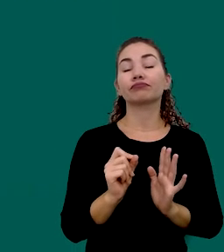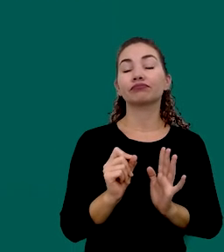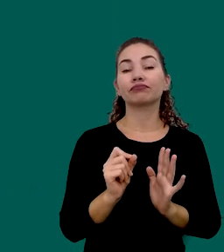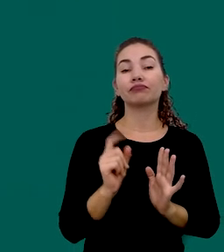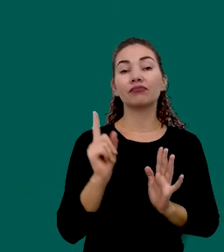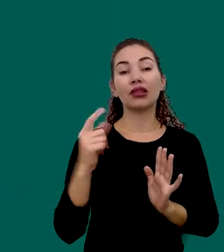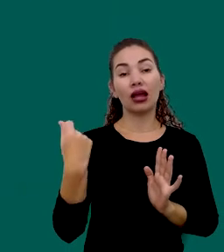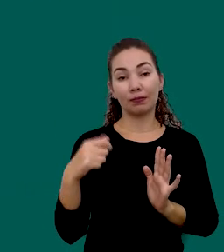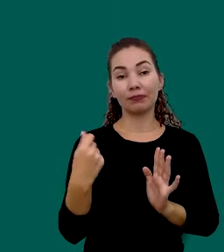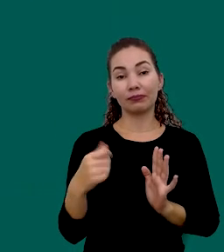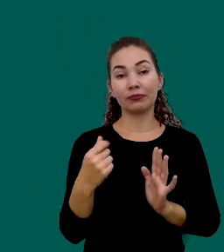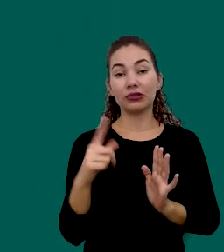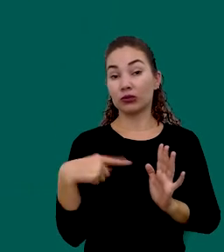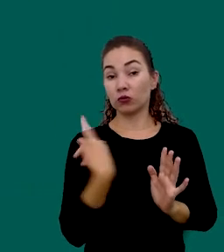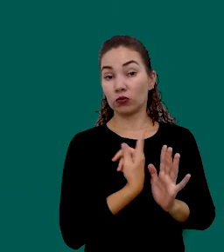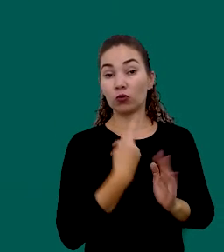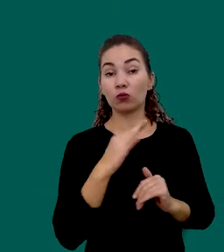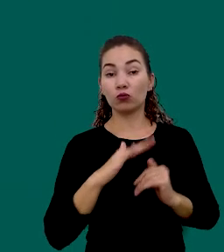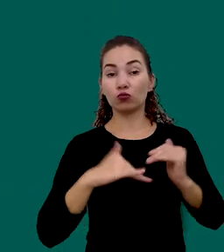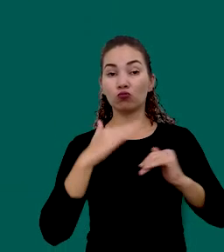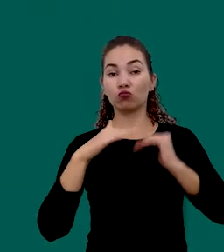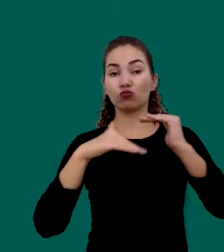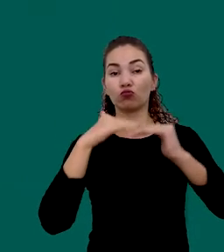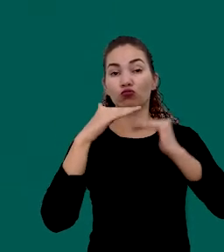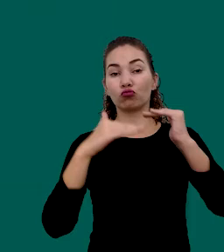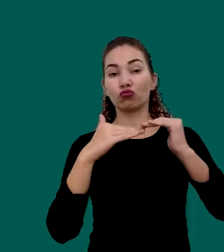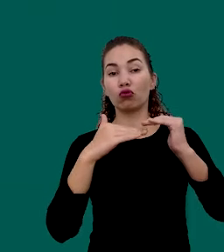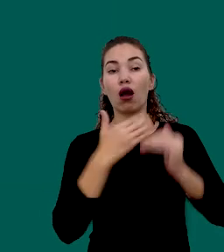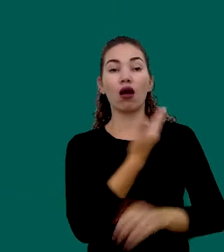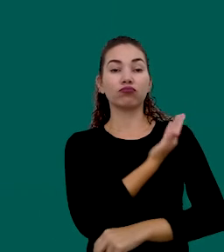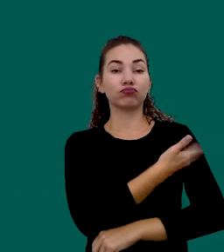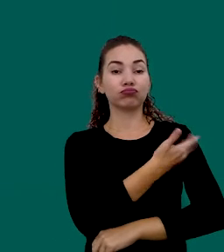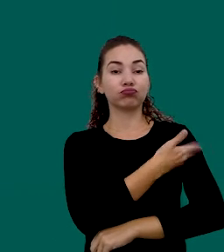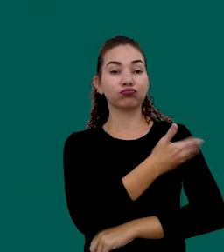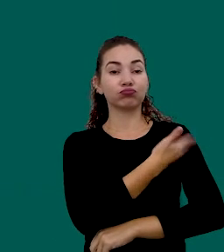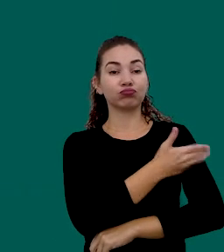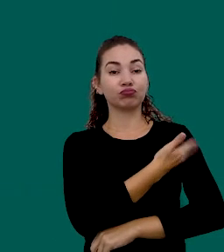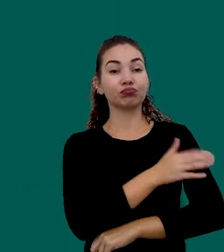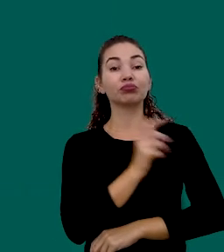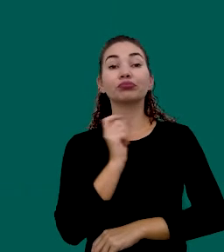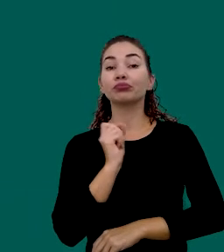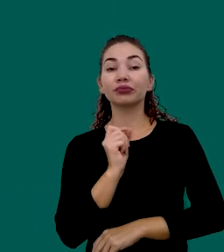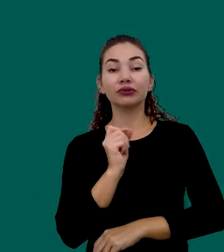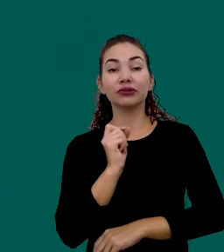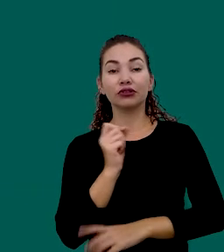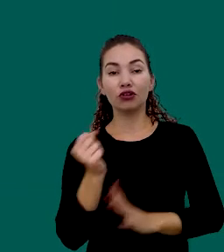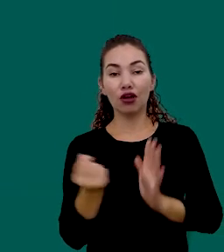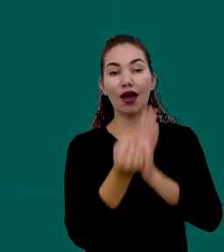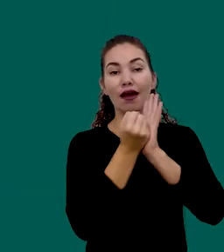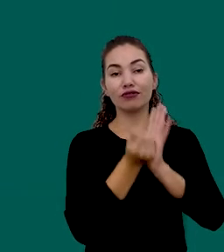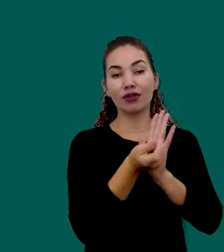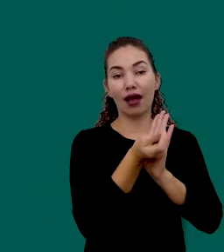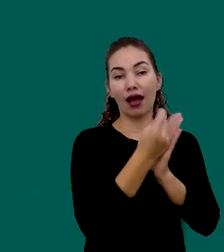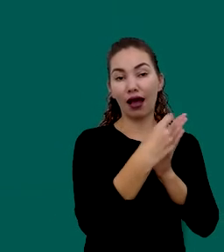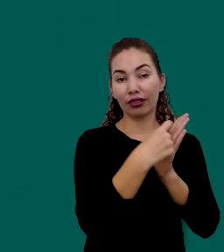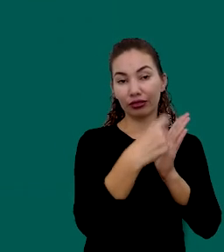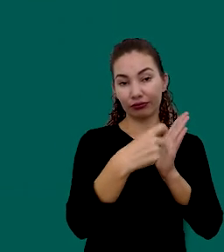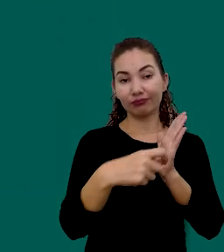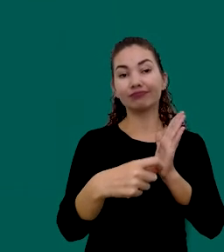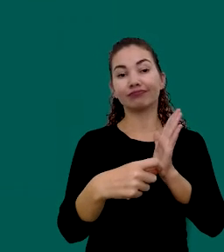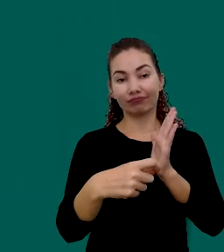É necessário Que a gente Desenvolva O hábito De registrar De